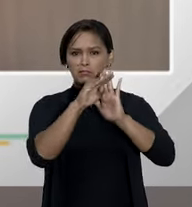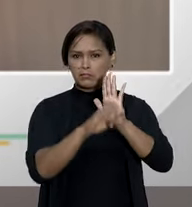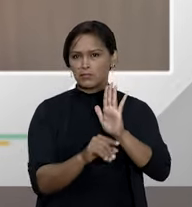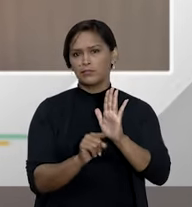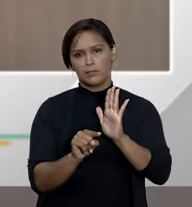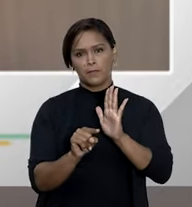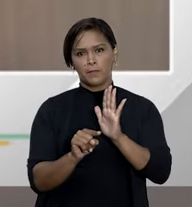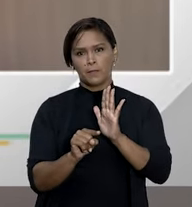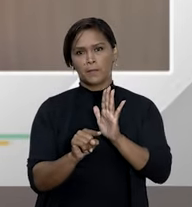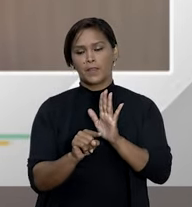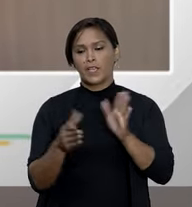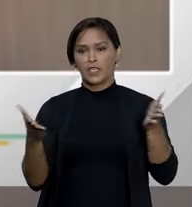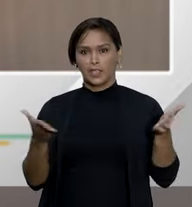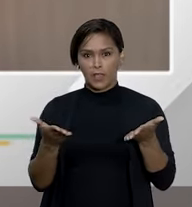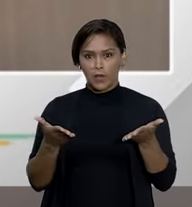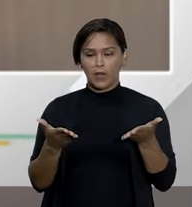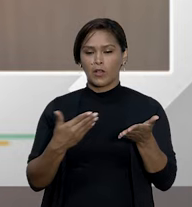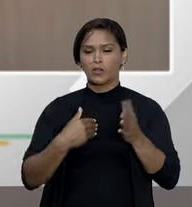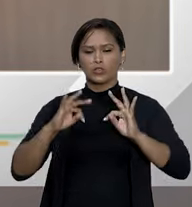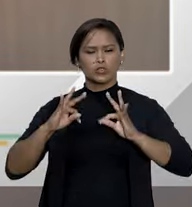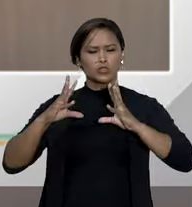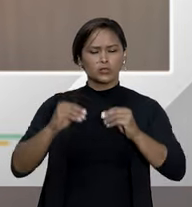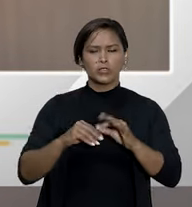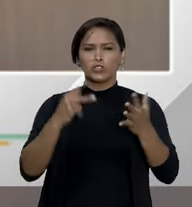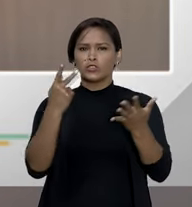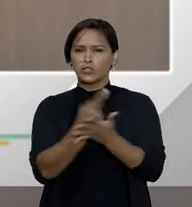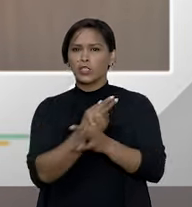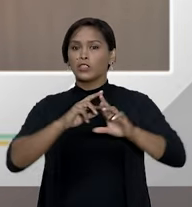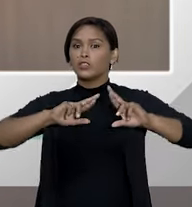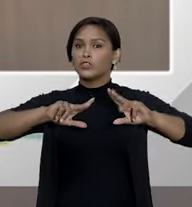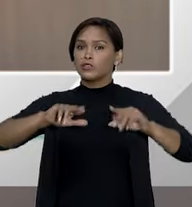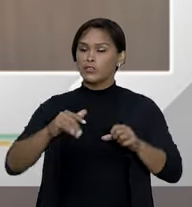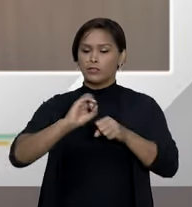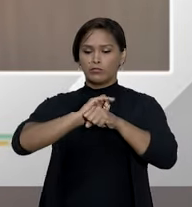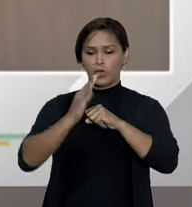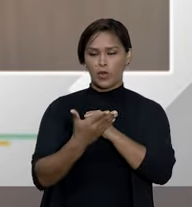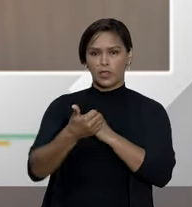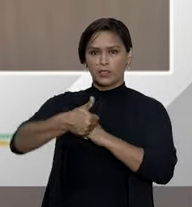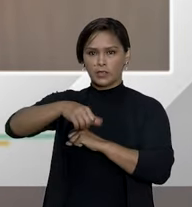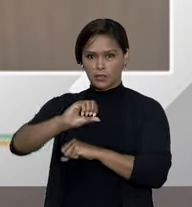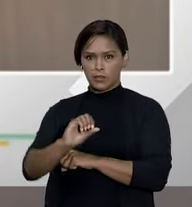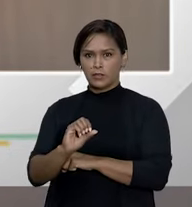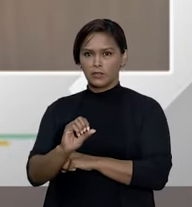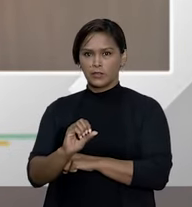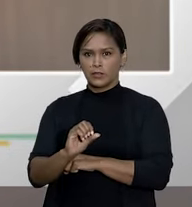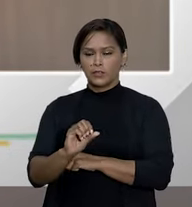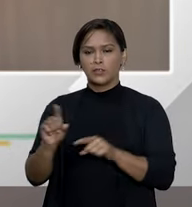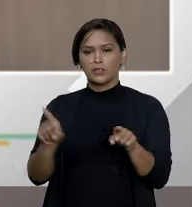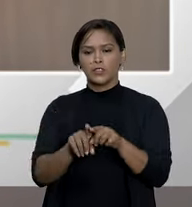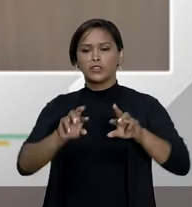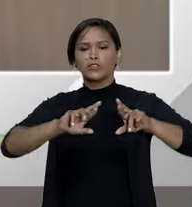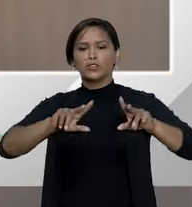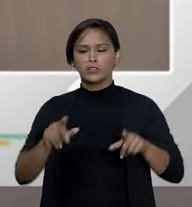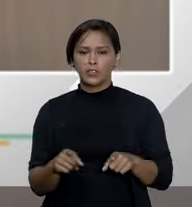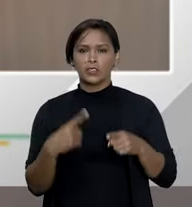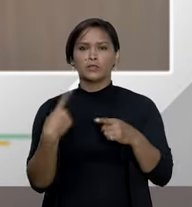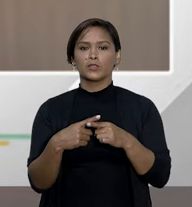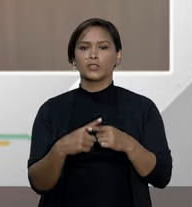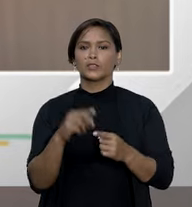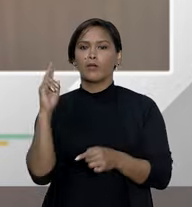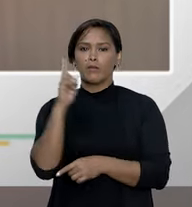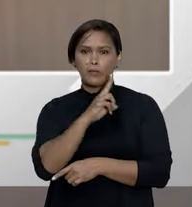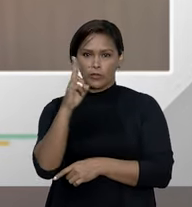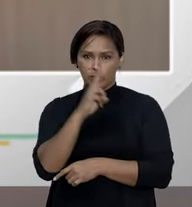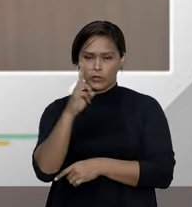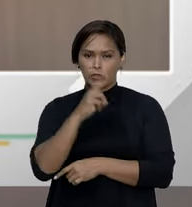faz esse momento de total excepcionalidade para os casos da covid sem distinção que são considerados urgentes